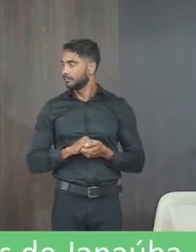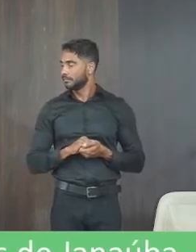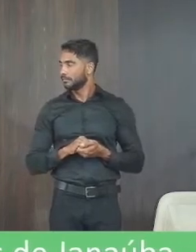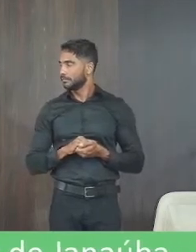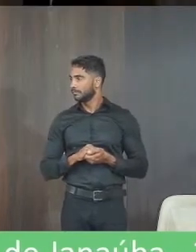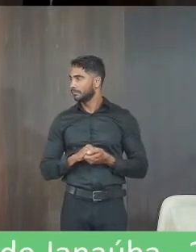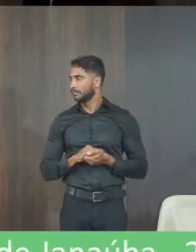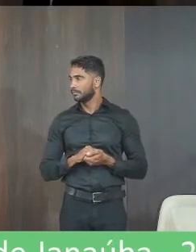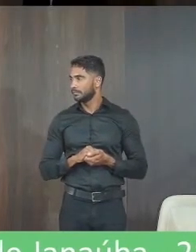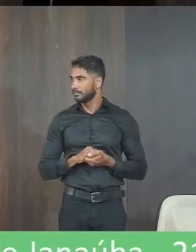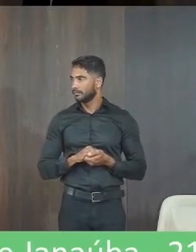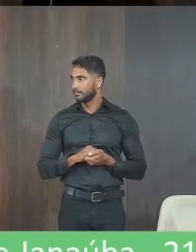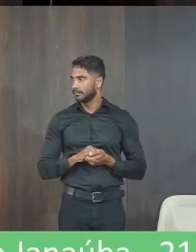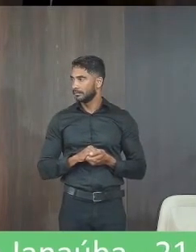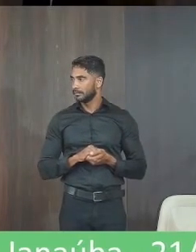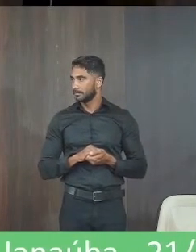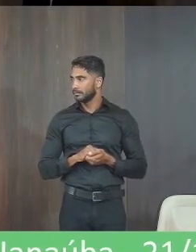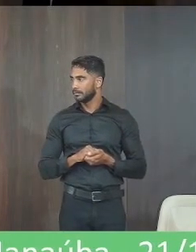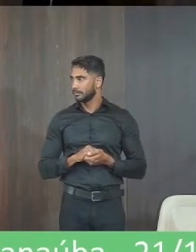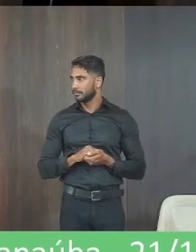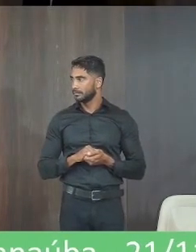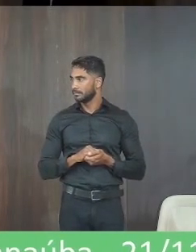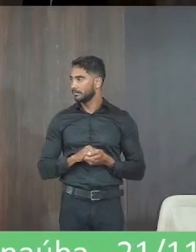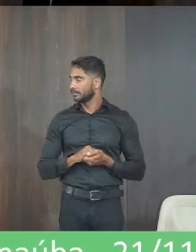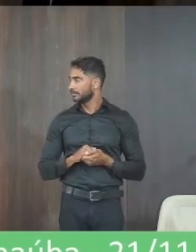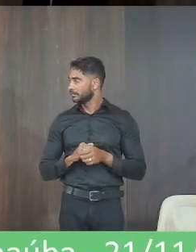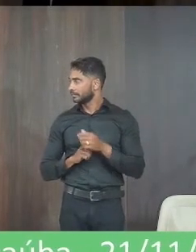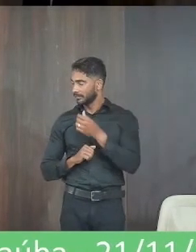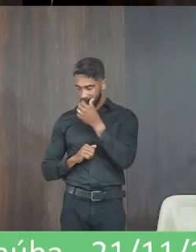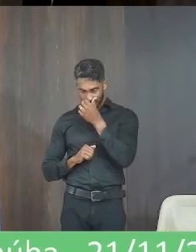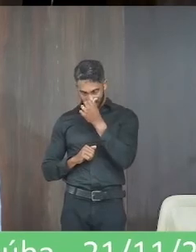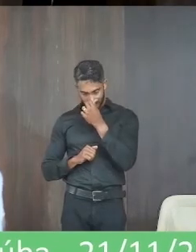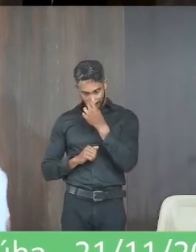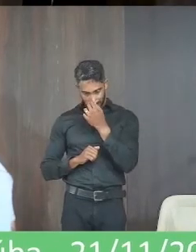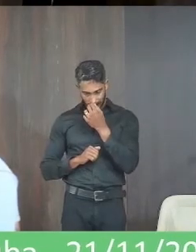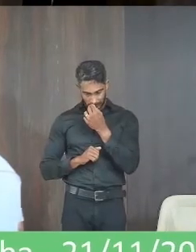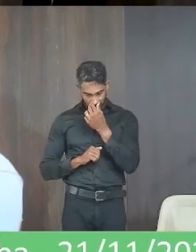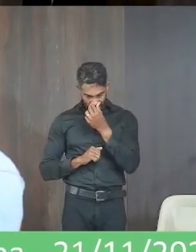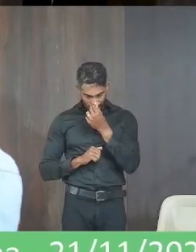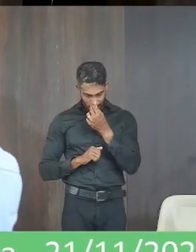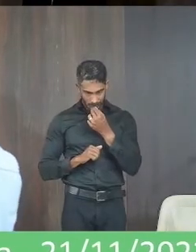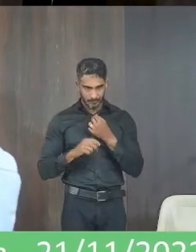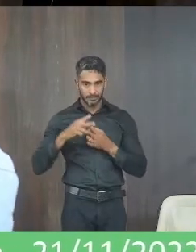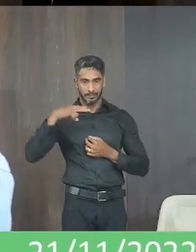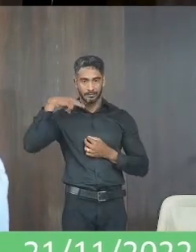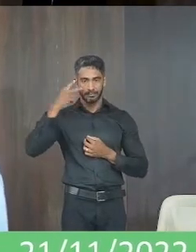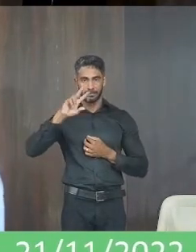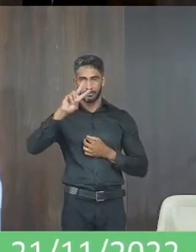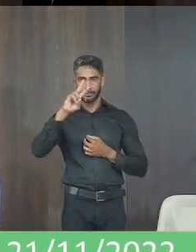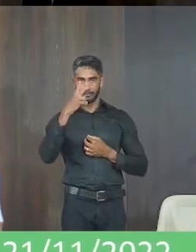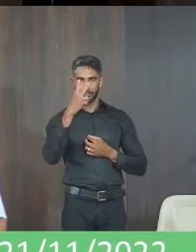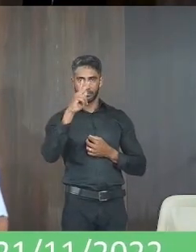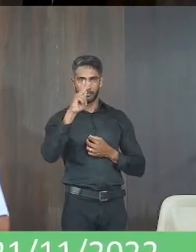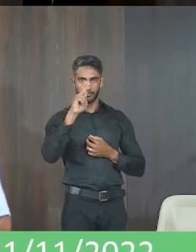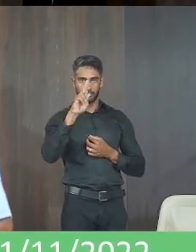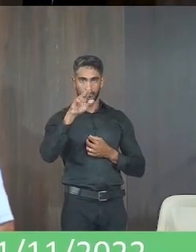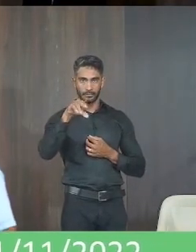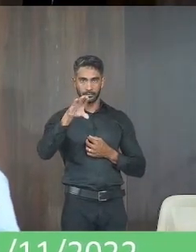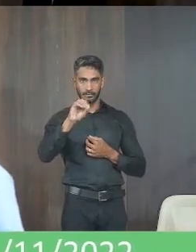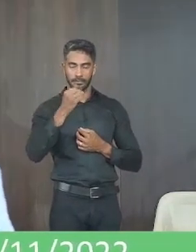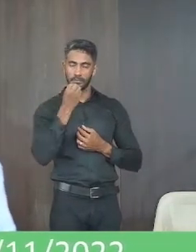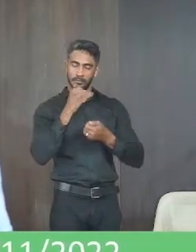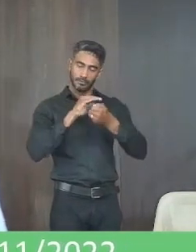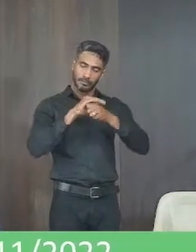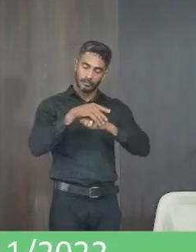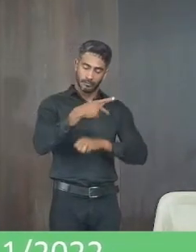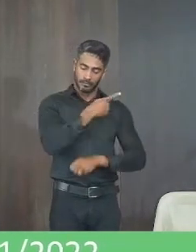obrigada palavra presidente vereador Hugo tens a palavra boa noite presidente